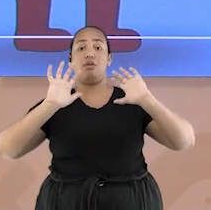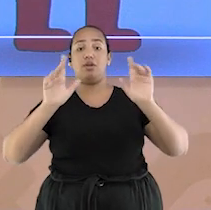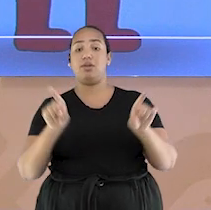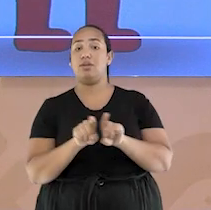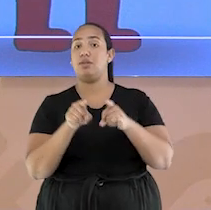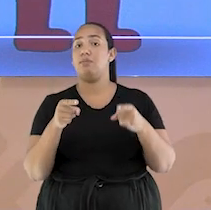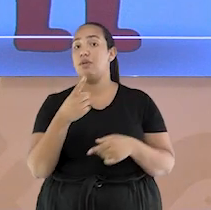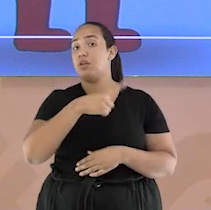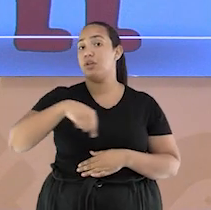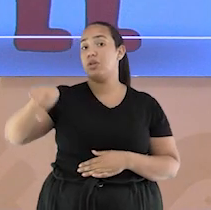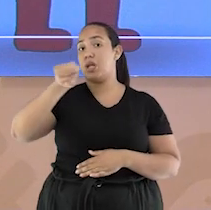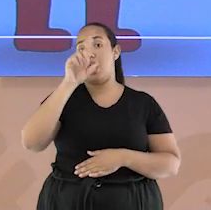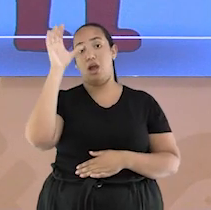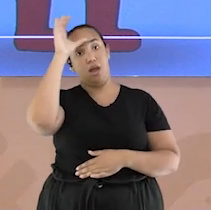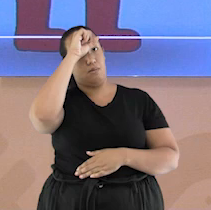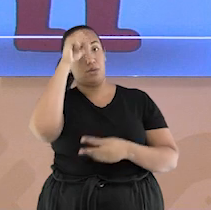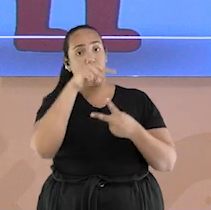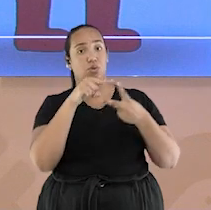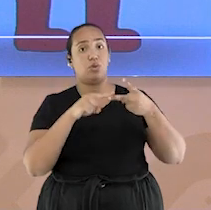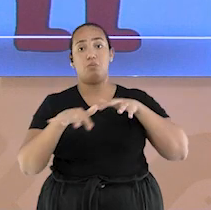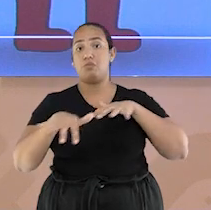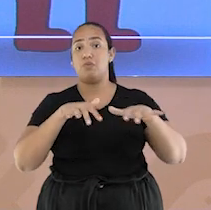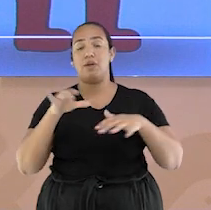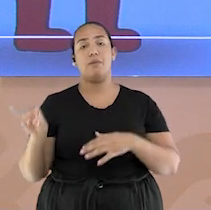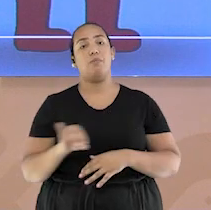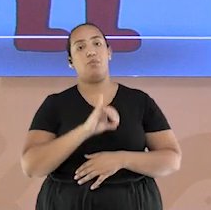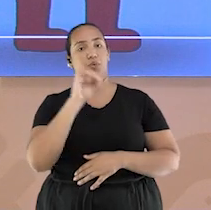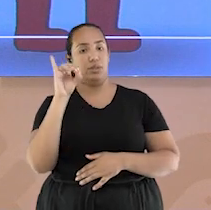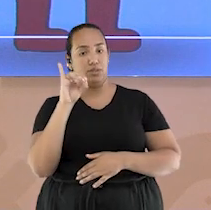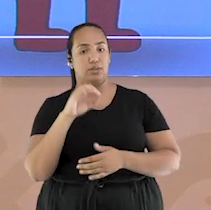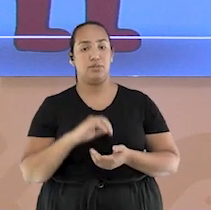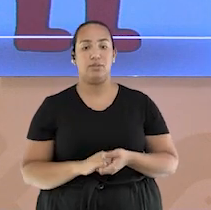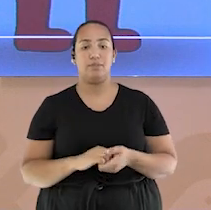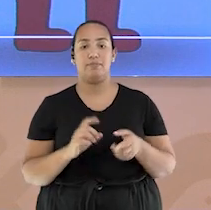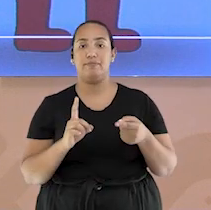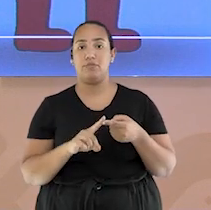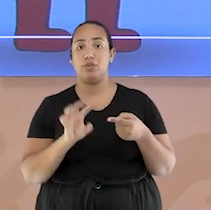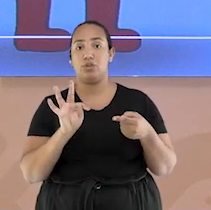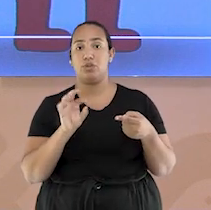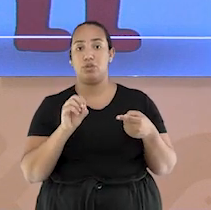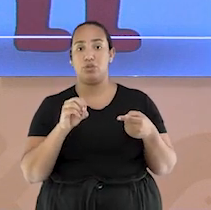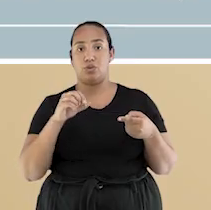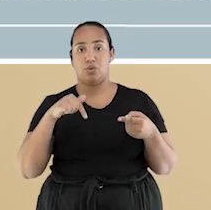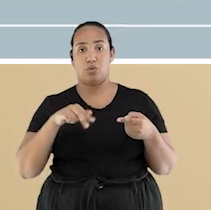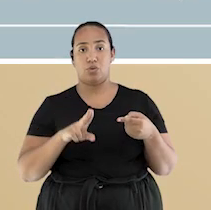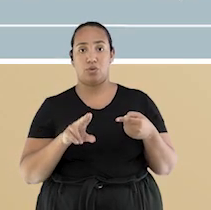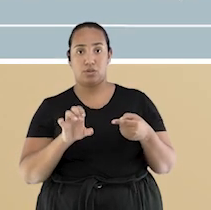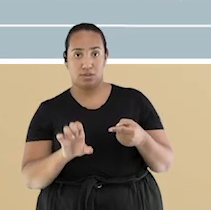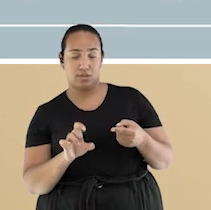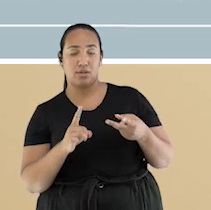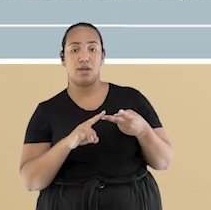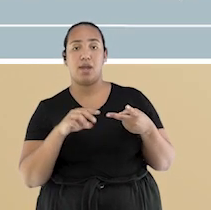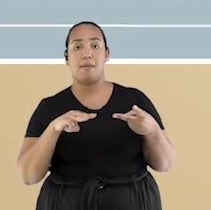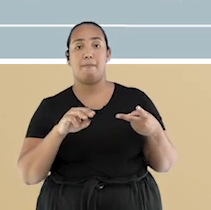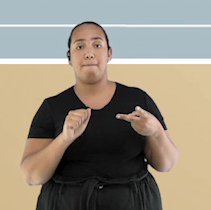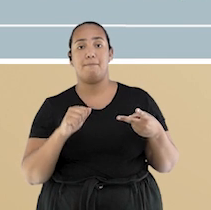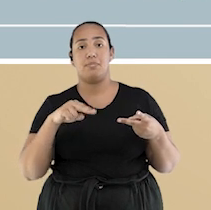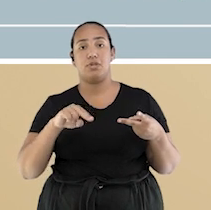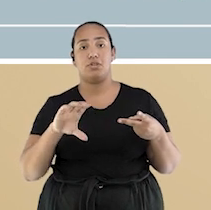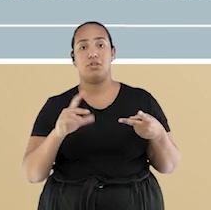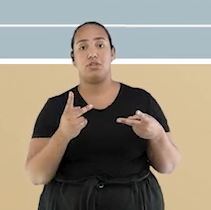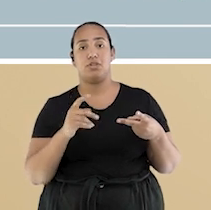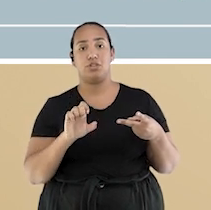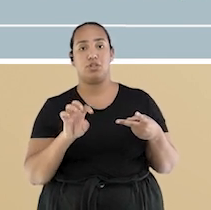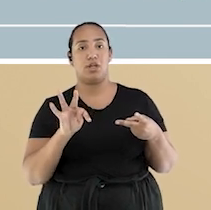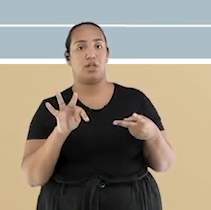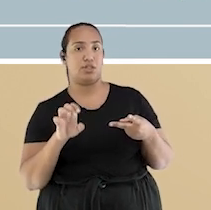dois movimentos essenciais no esporte, que são o toque e a manchete. Agora eu vou falar para